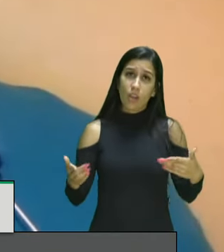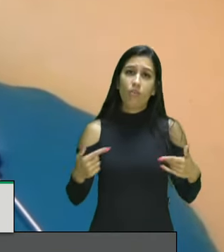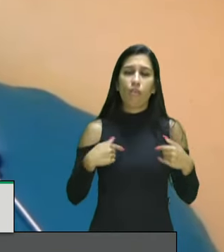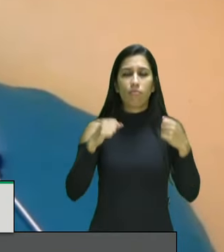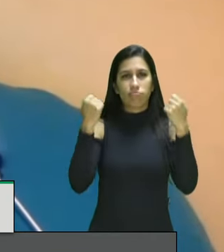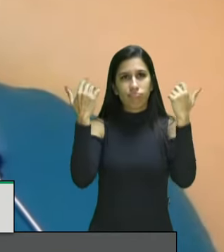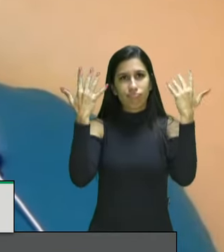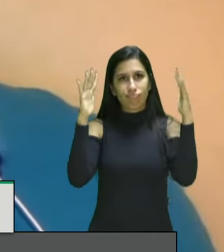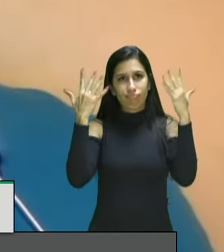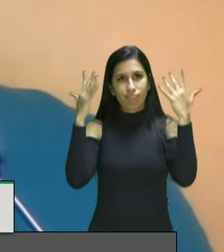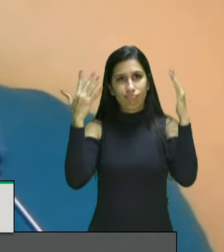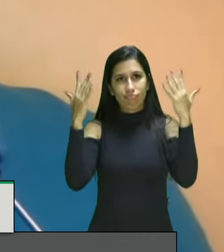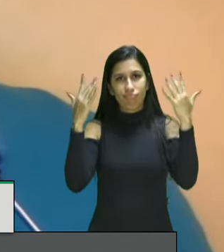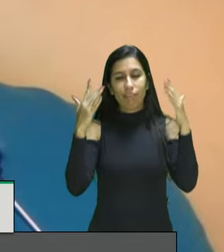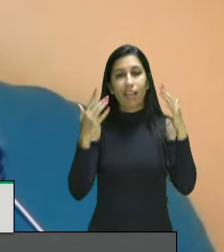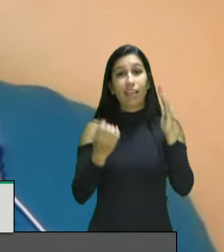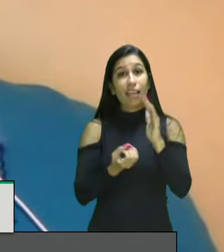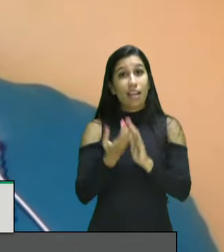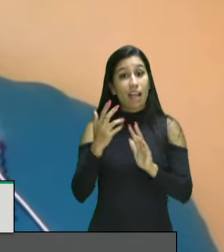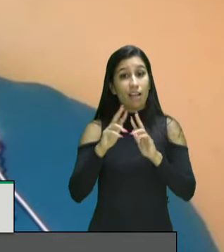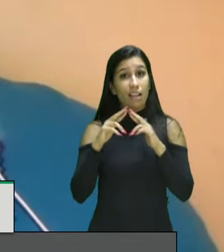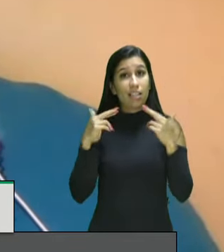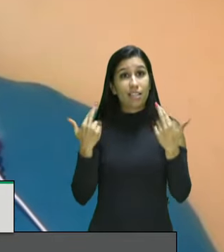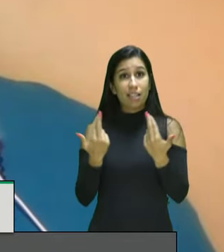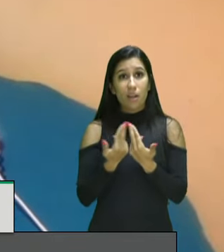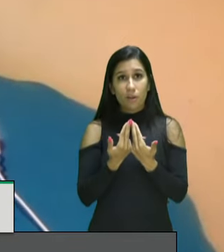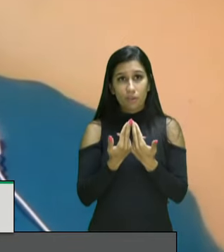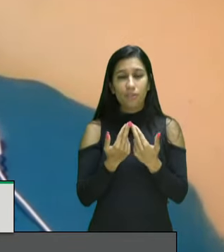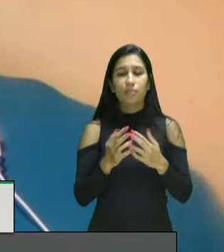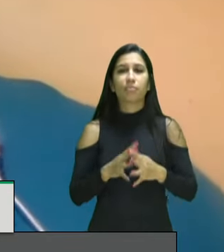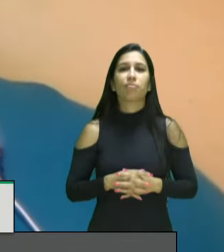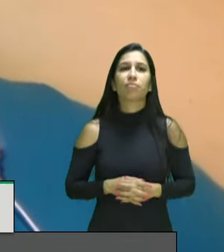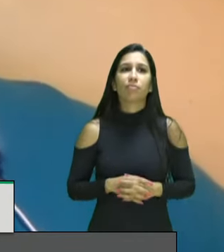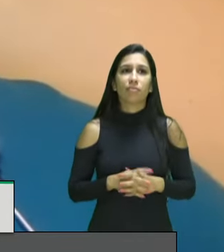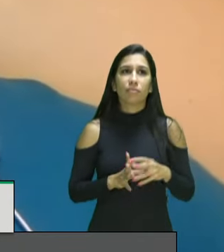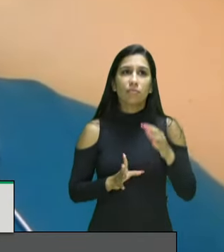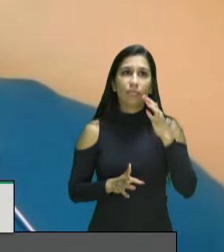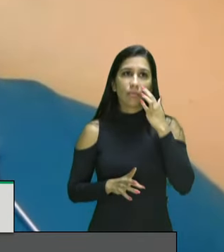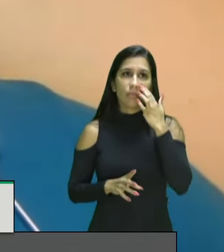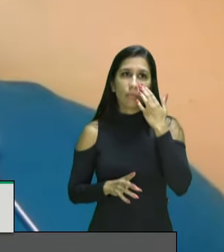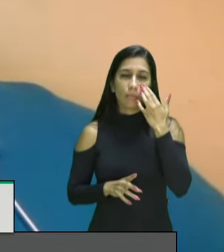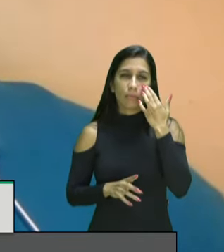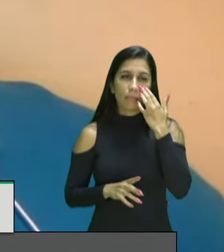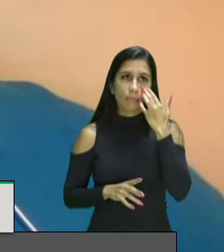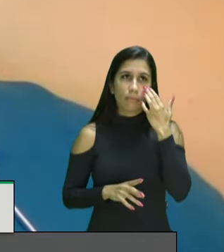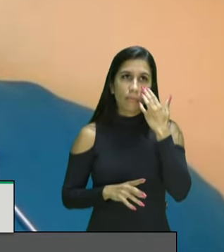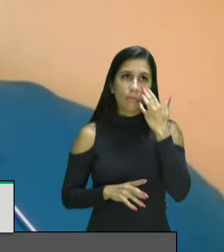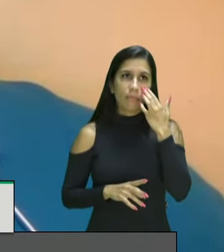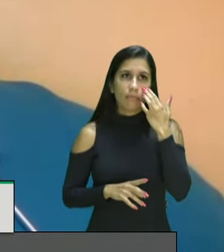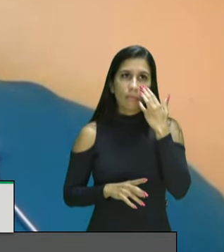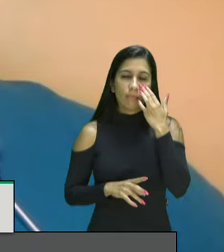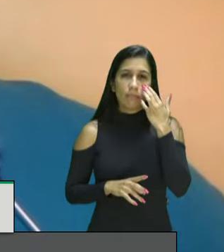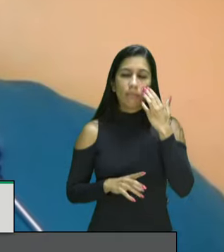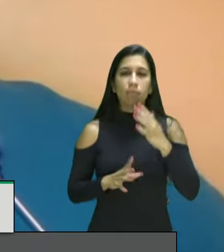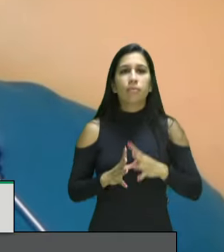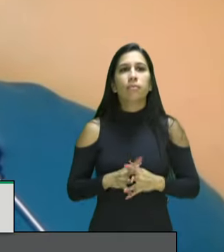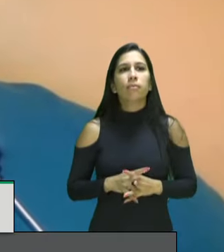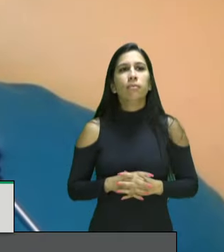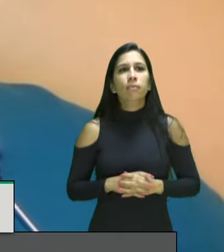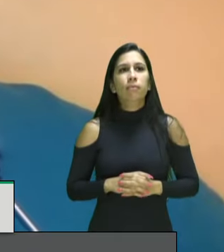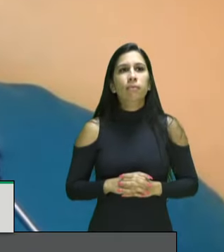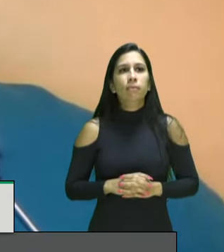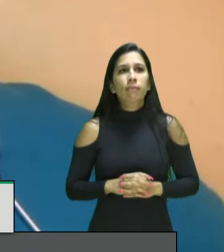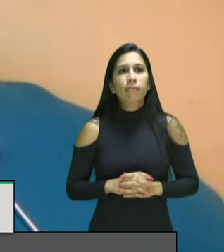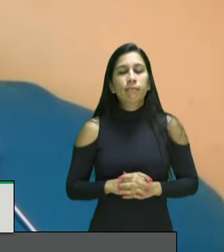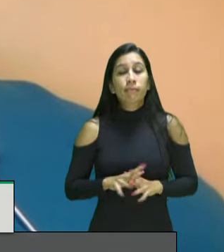realização dessa audiência partindo de um pressuposto que eu considero que o grande entrave para o